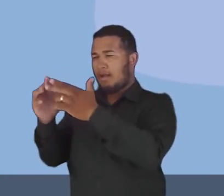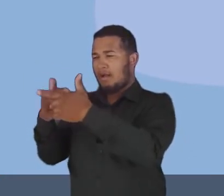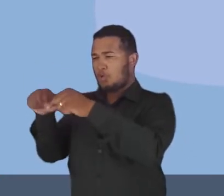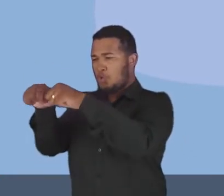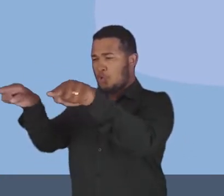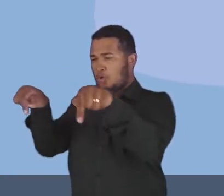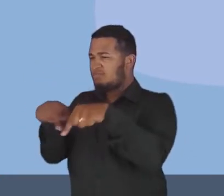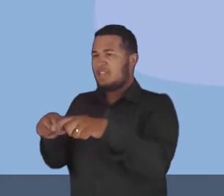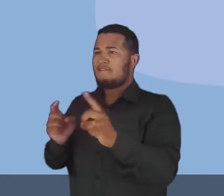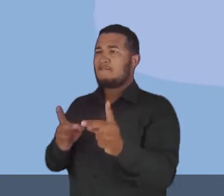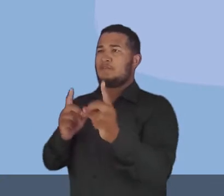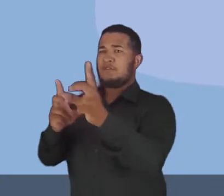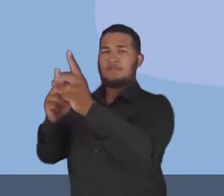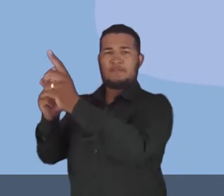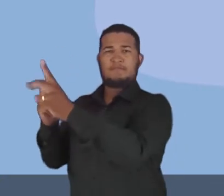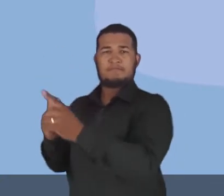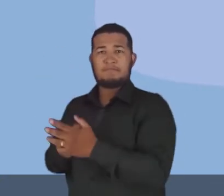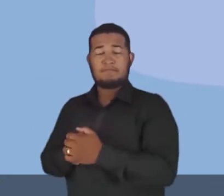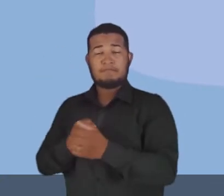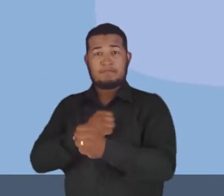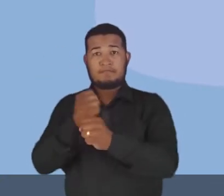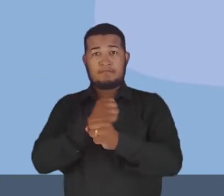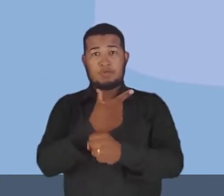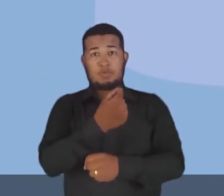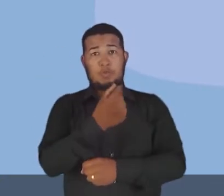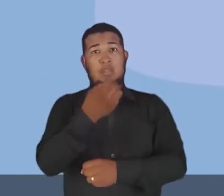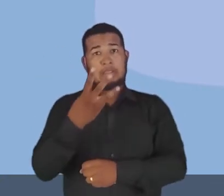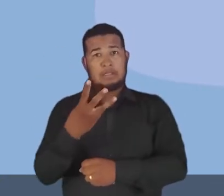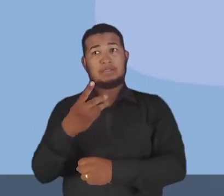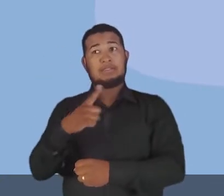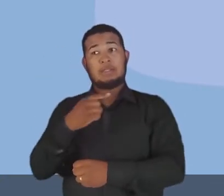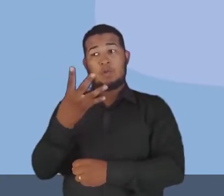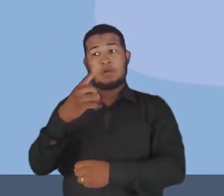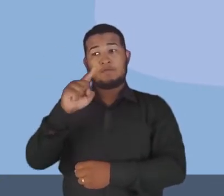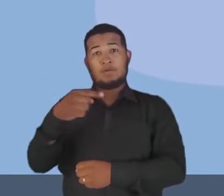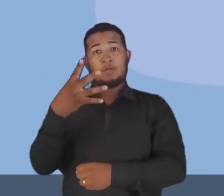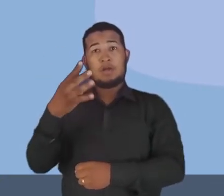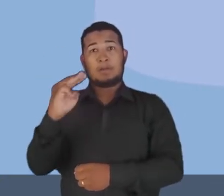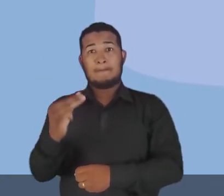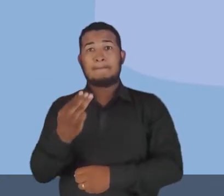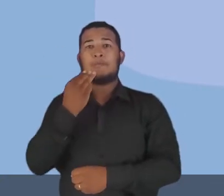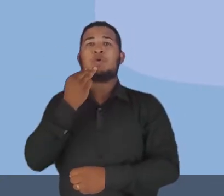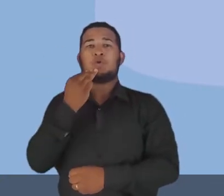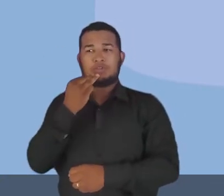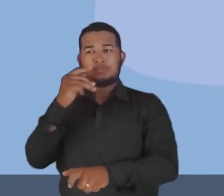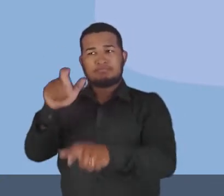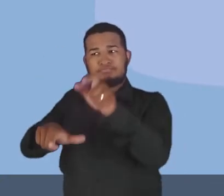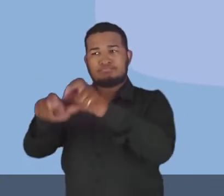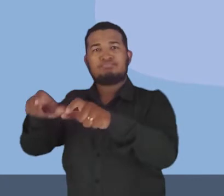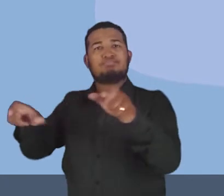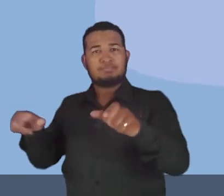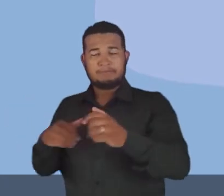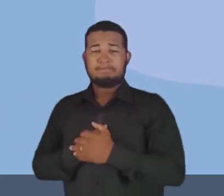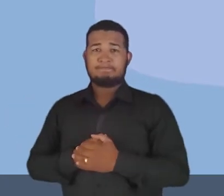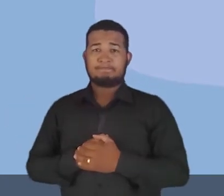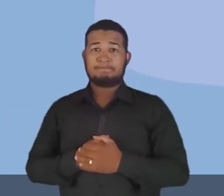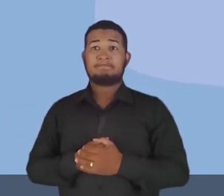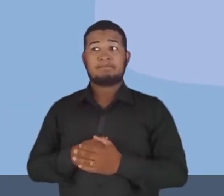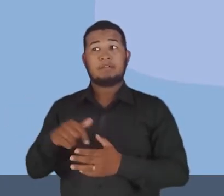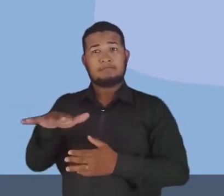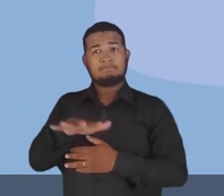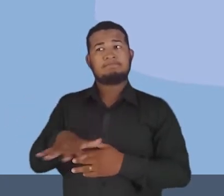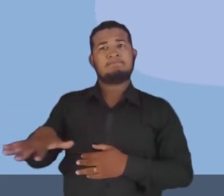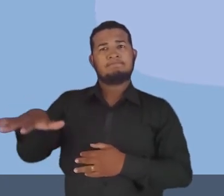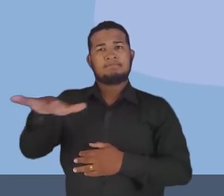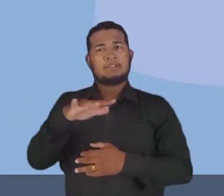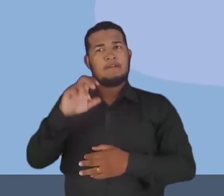2006, a agricultura familiar contava com 4,4 milhões de estabelecimentos. Nessa